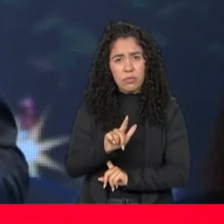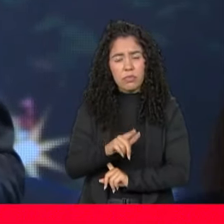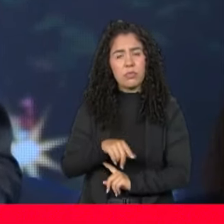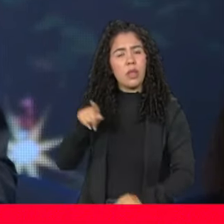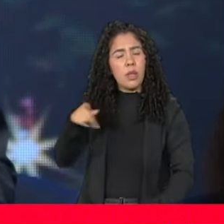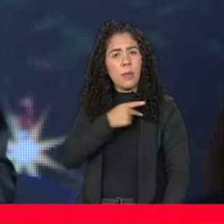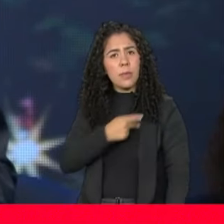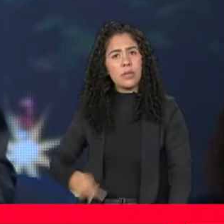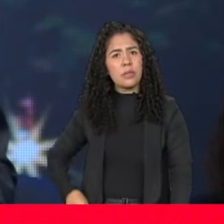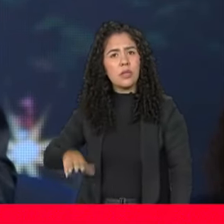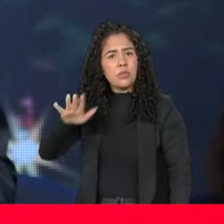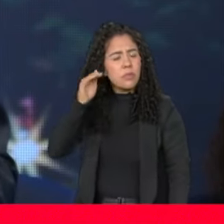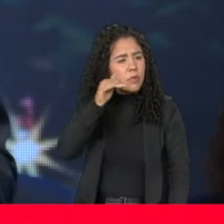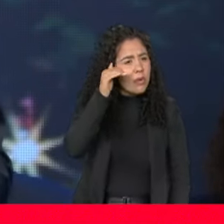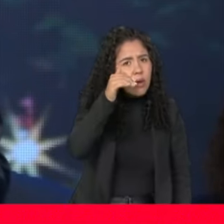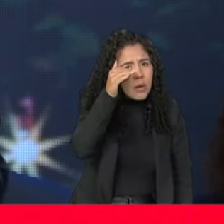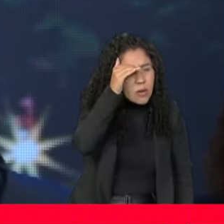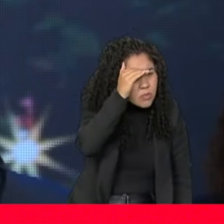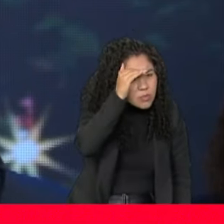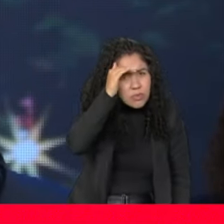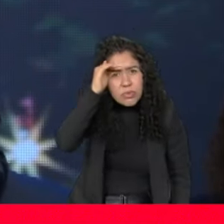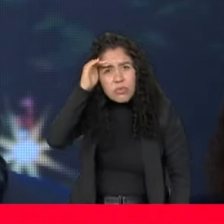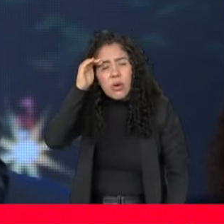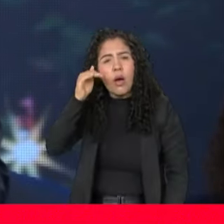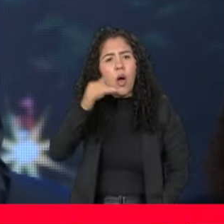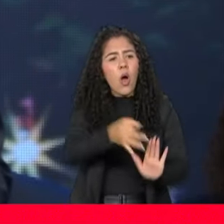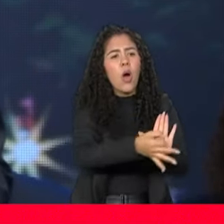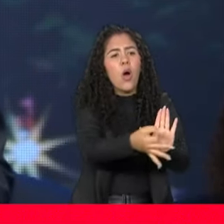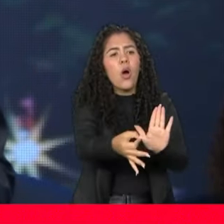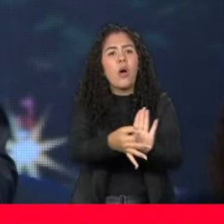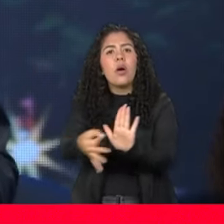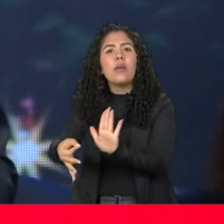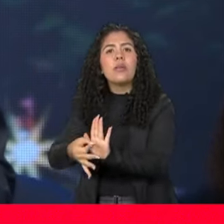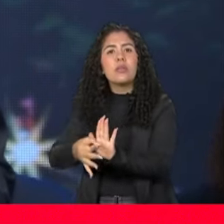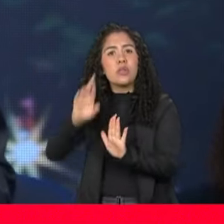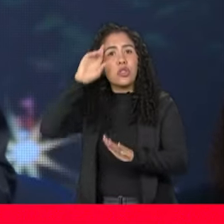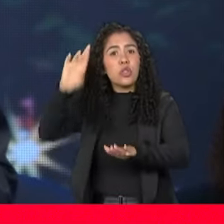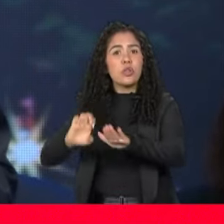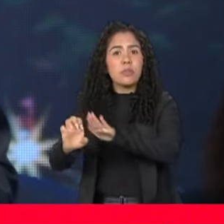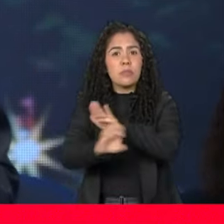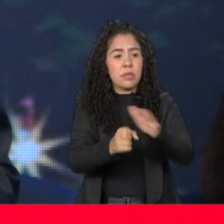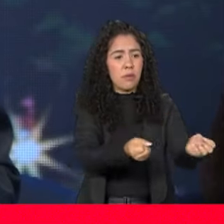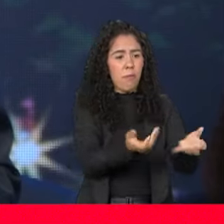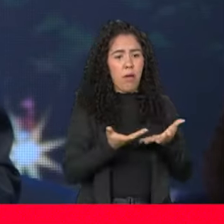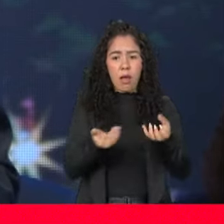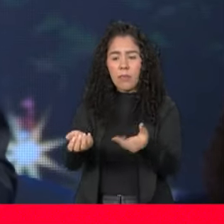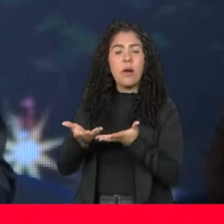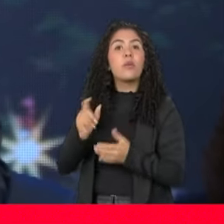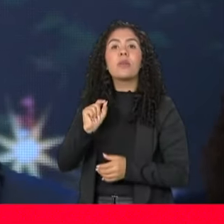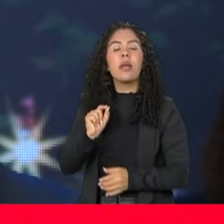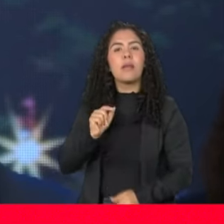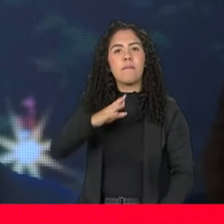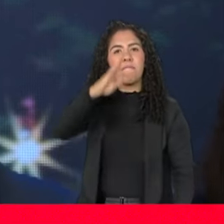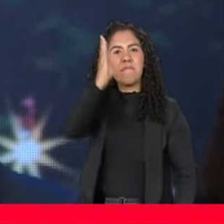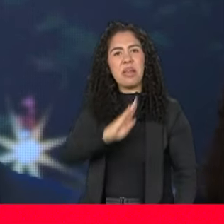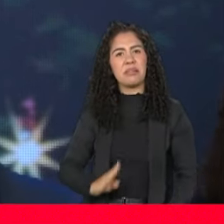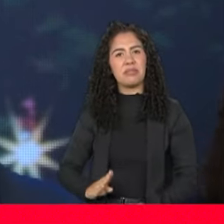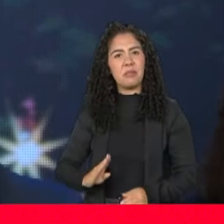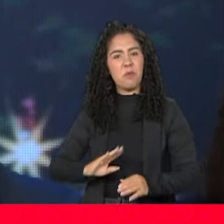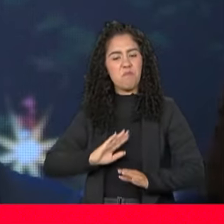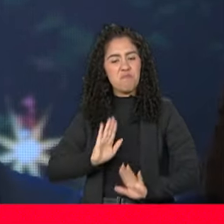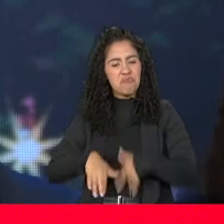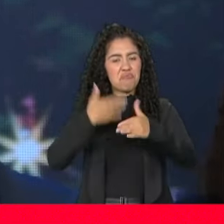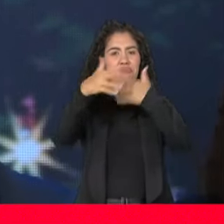dos empresários que o Brasil retomou o seu crescimento sustentável. Quando eu digo isso, eu estou